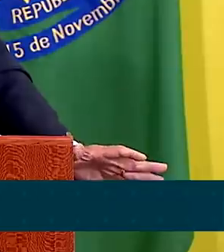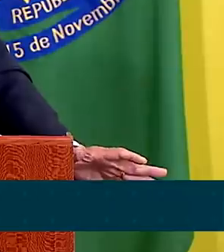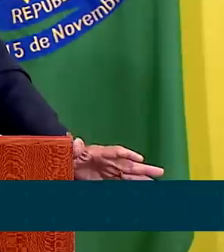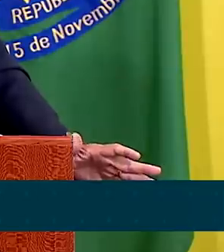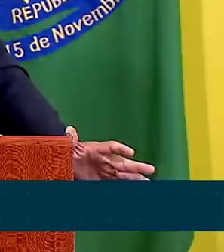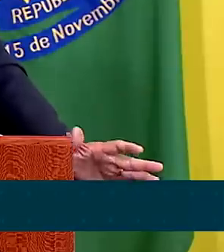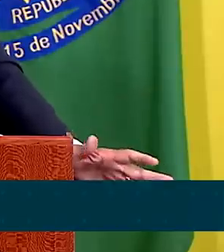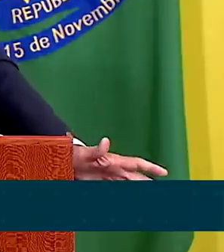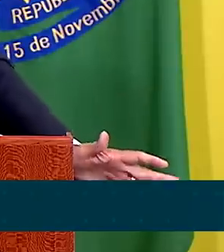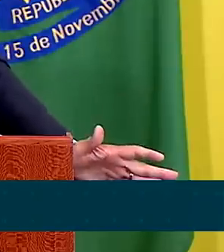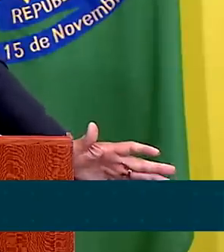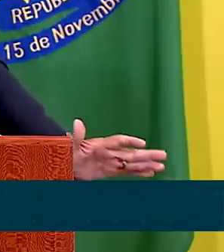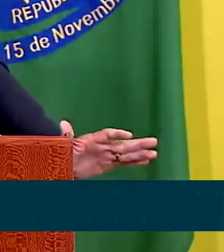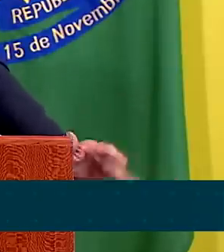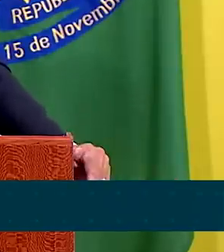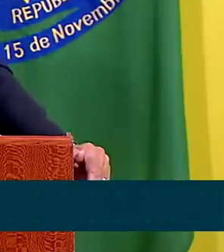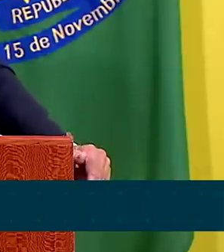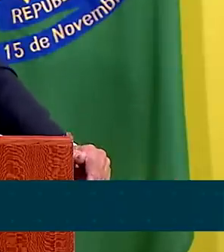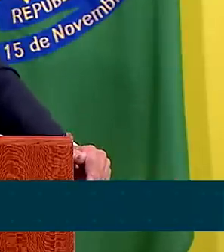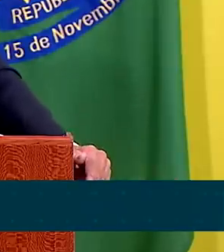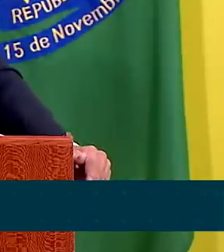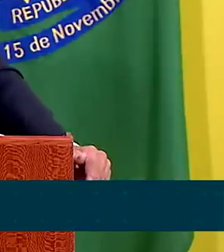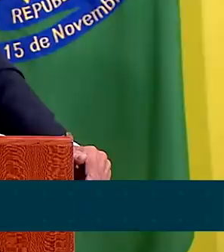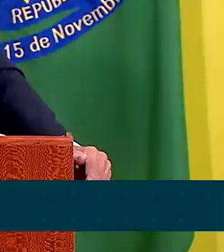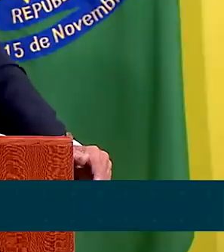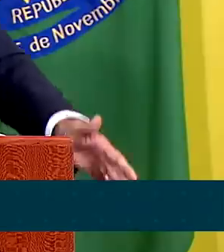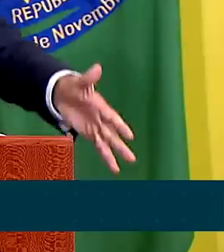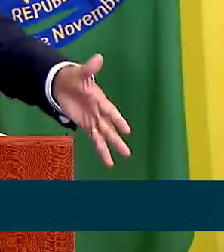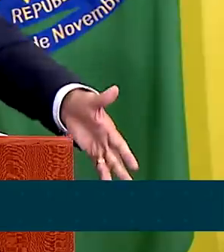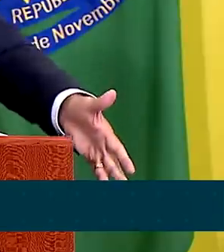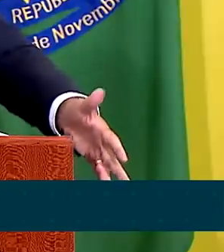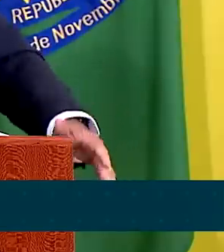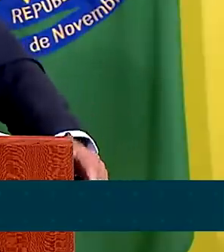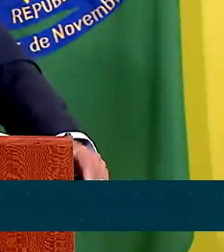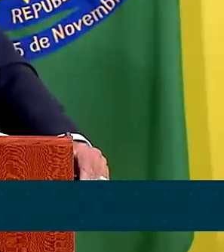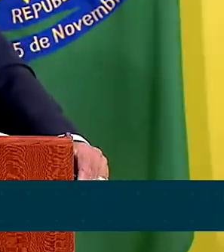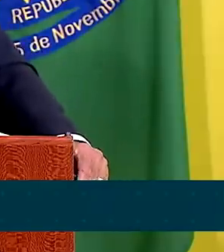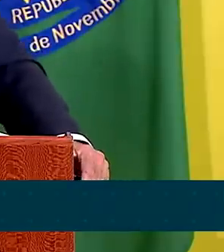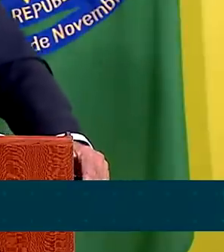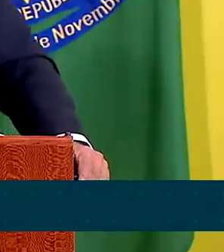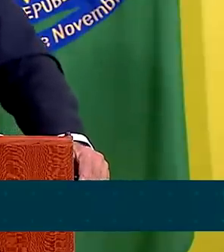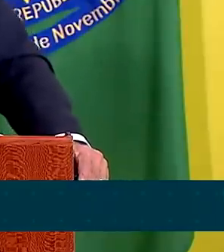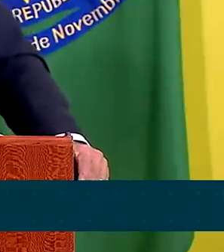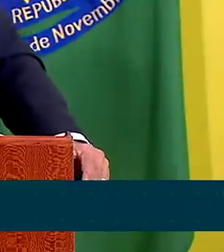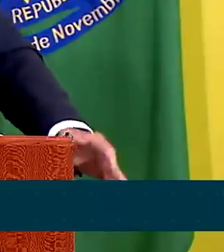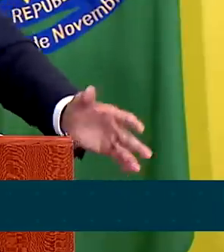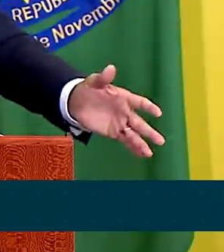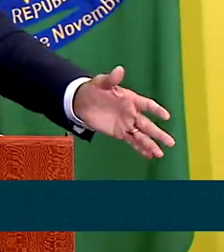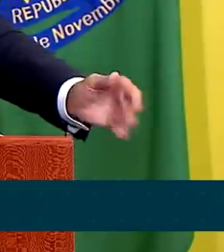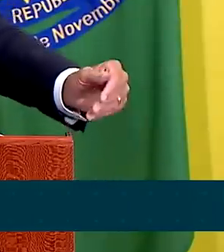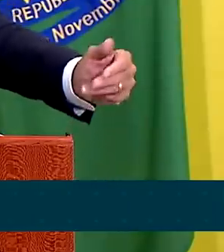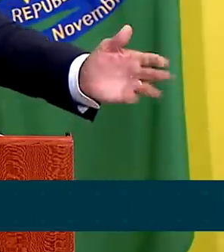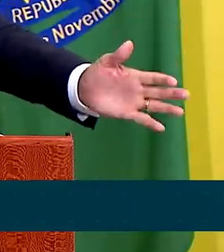2020 ficou no zero a zero, porque a equipe da economia especial trabalhou.